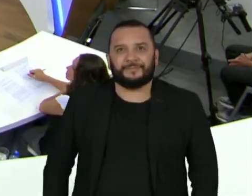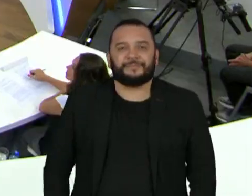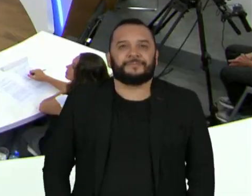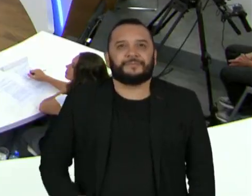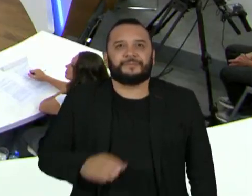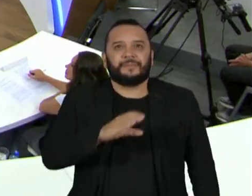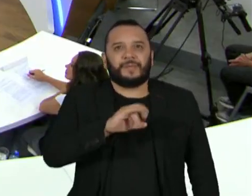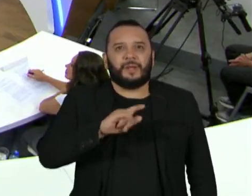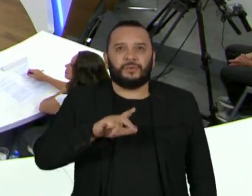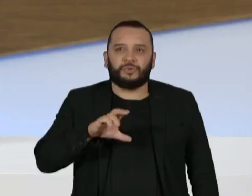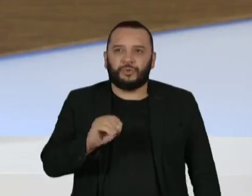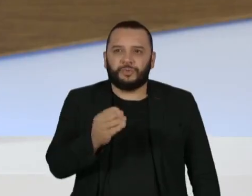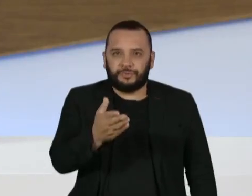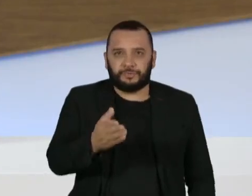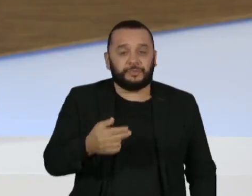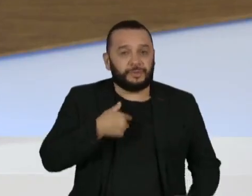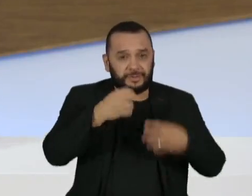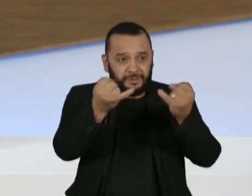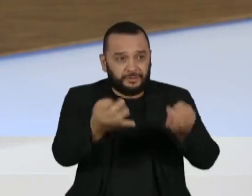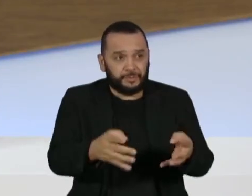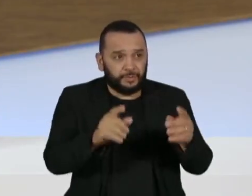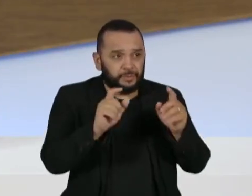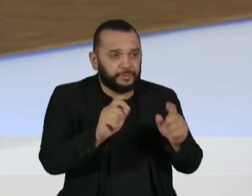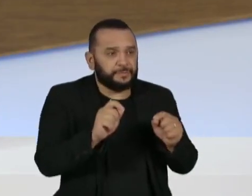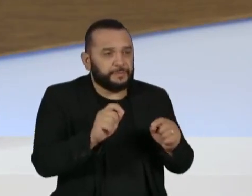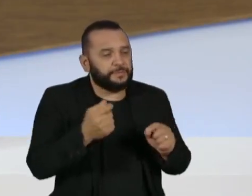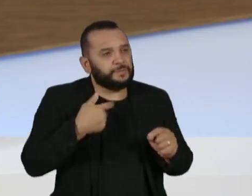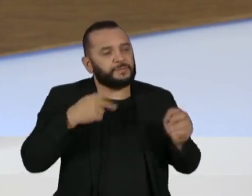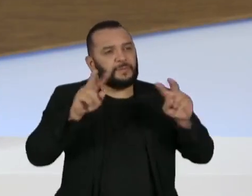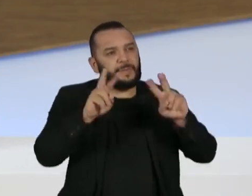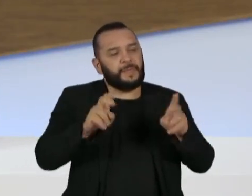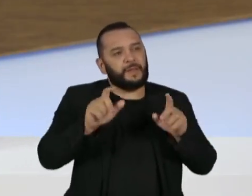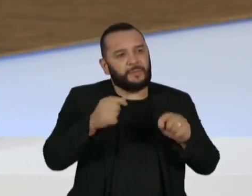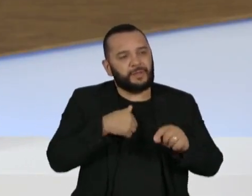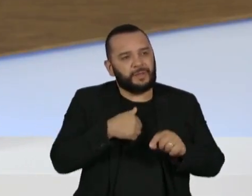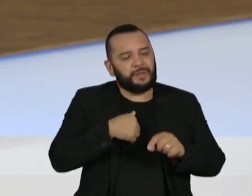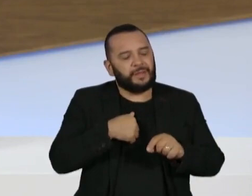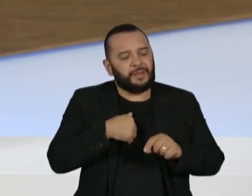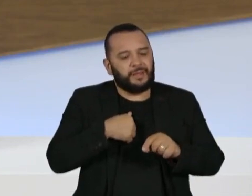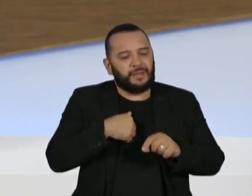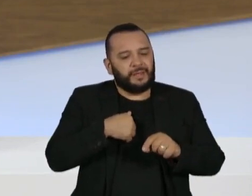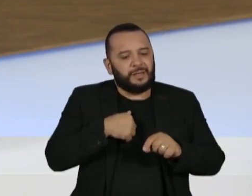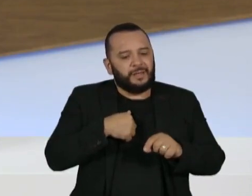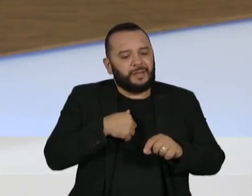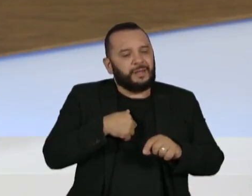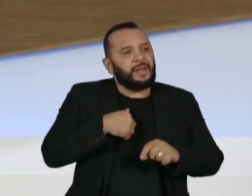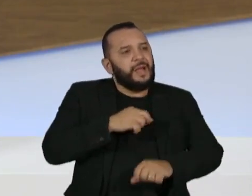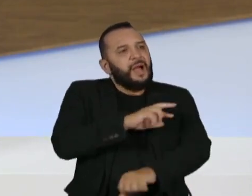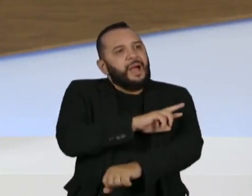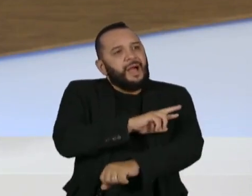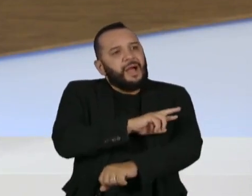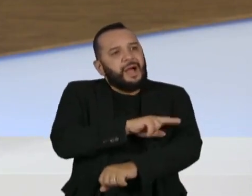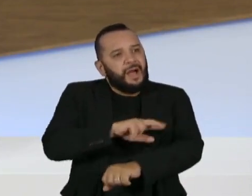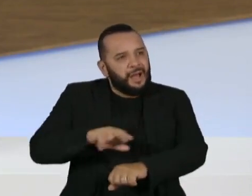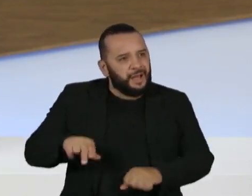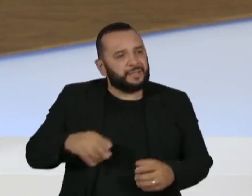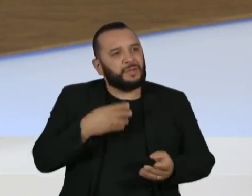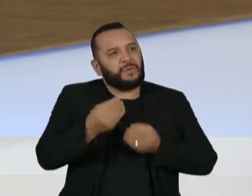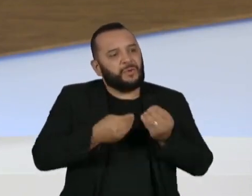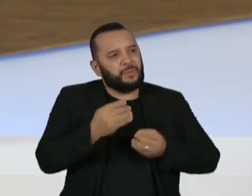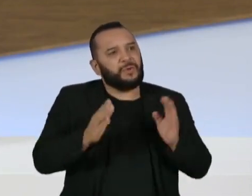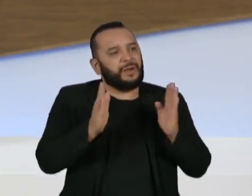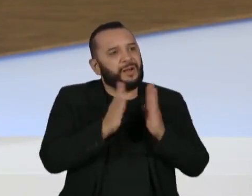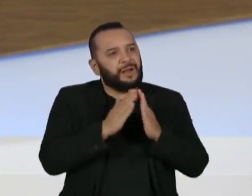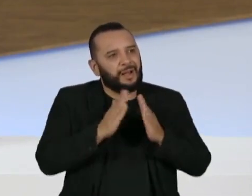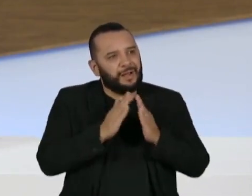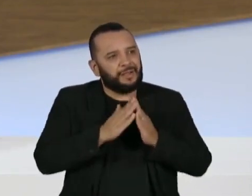Pericles, você estava falando agora em pouco sobre a questão racial, sobre como na sua casa se lidou com a